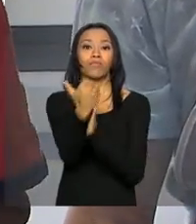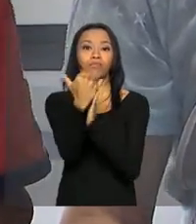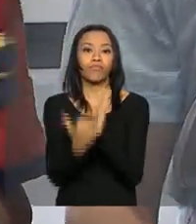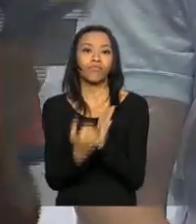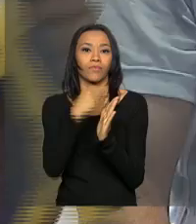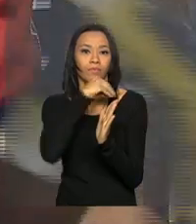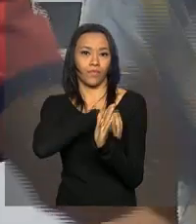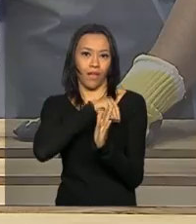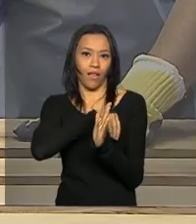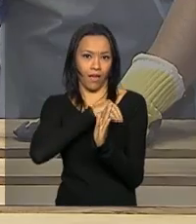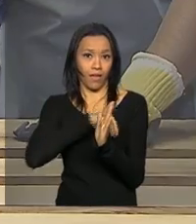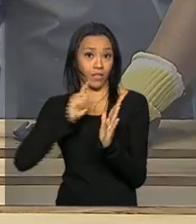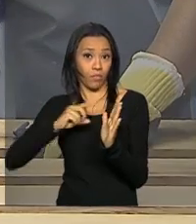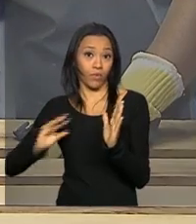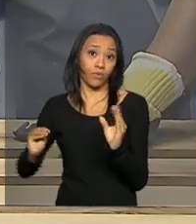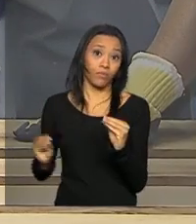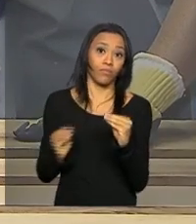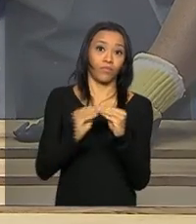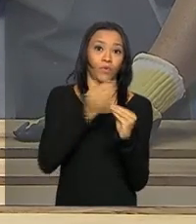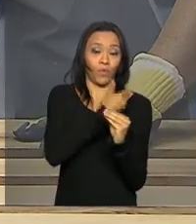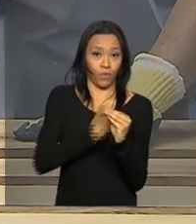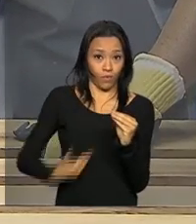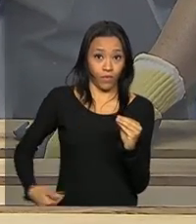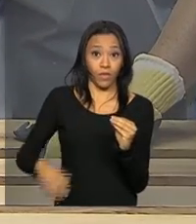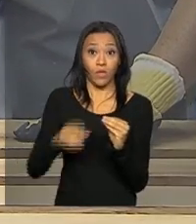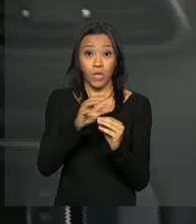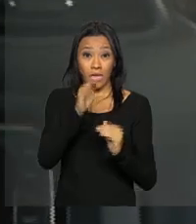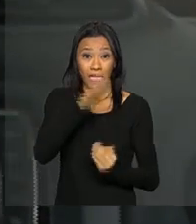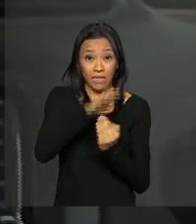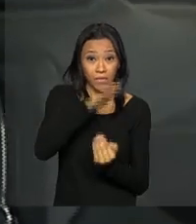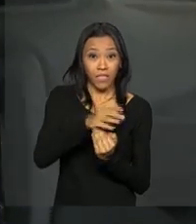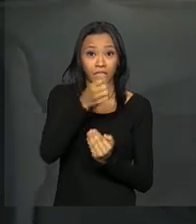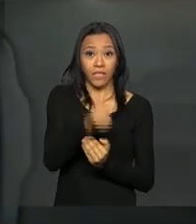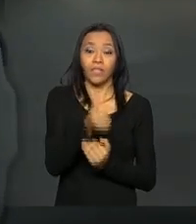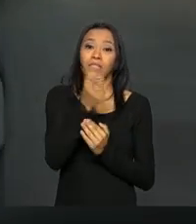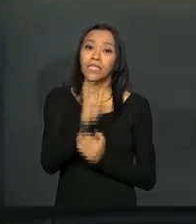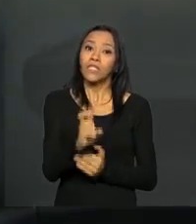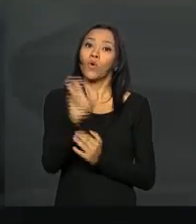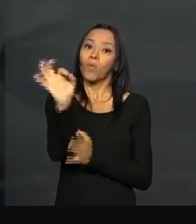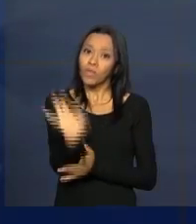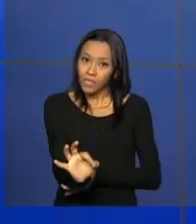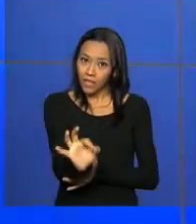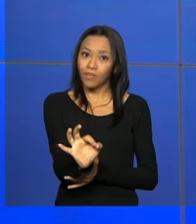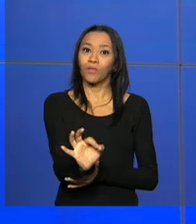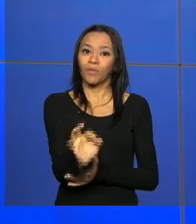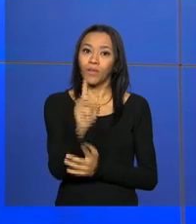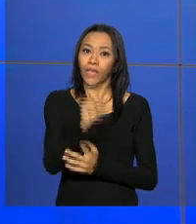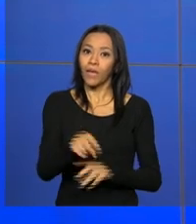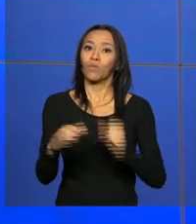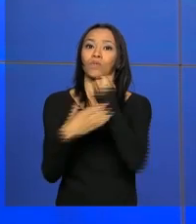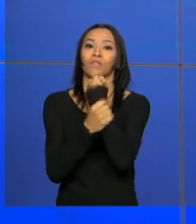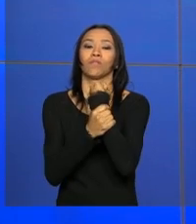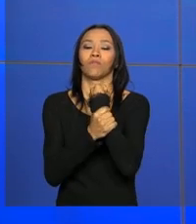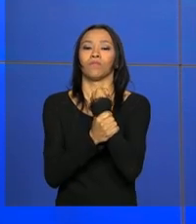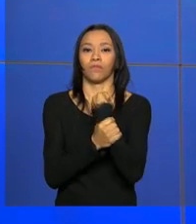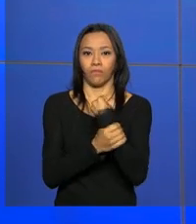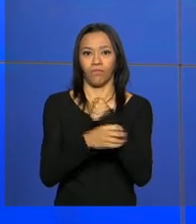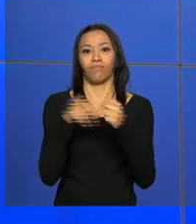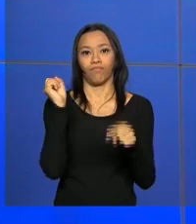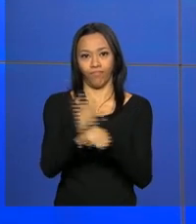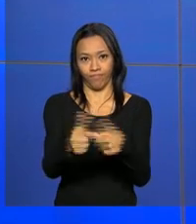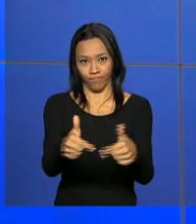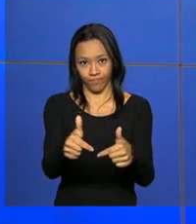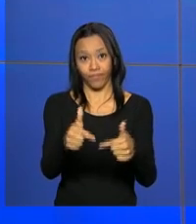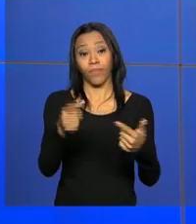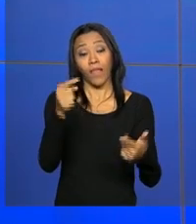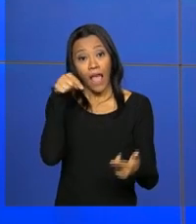ressarcida pelo governo, com limite de até 65% do valor do maior benefício do seguro-desemprego. O